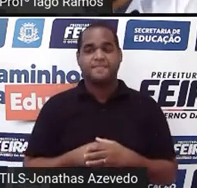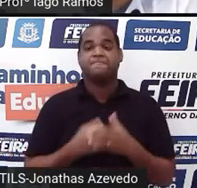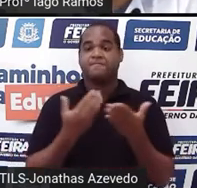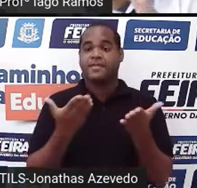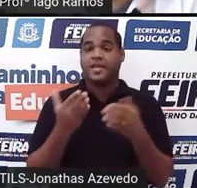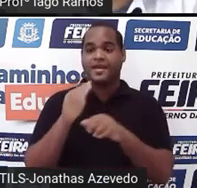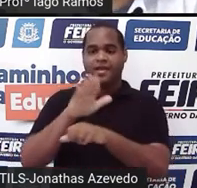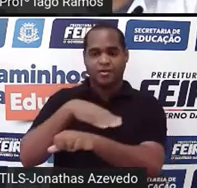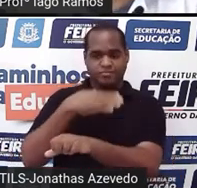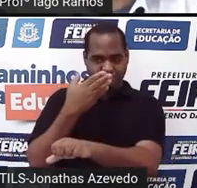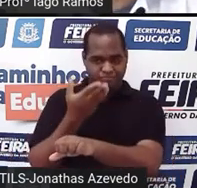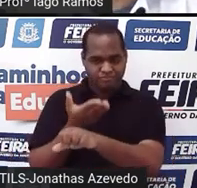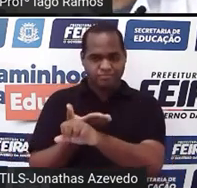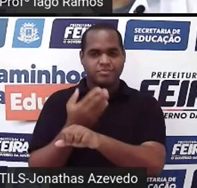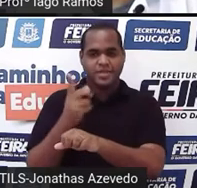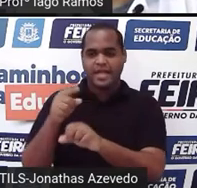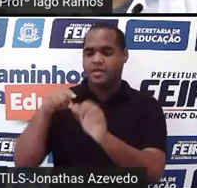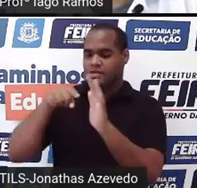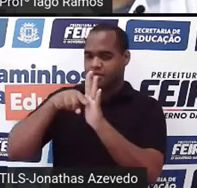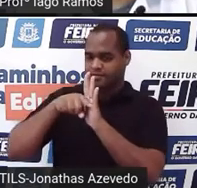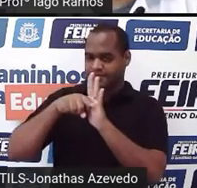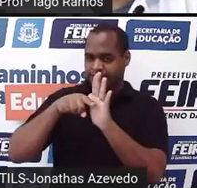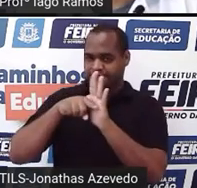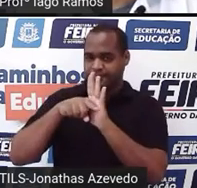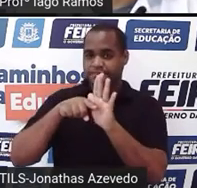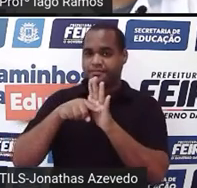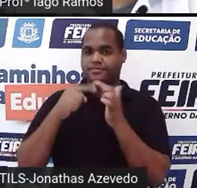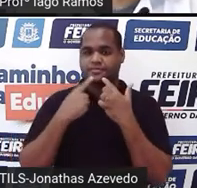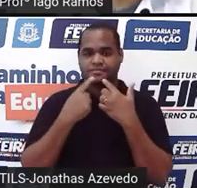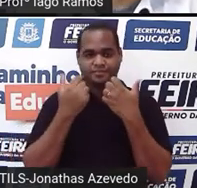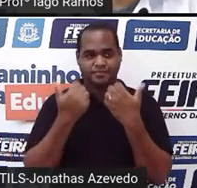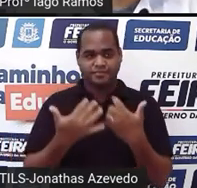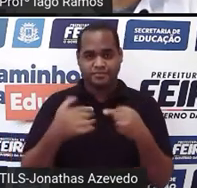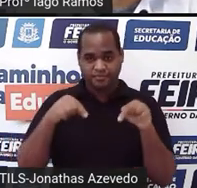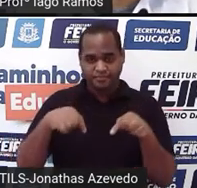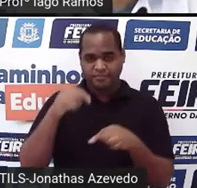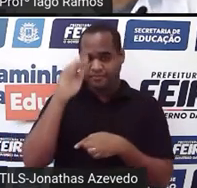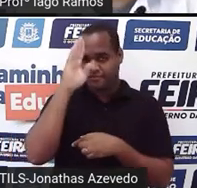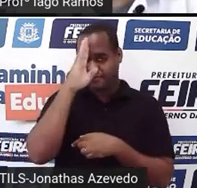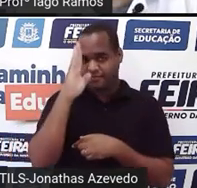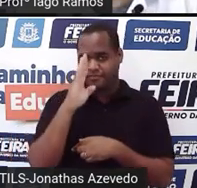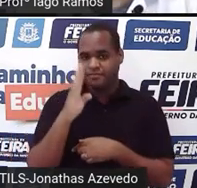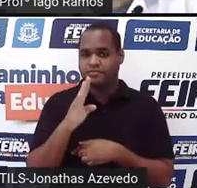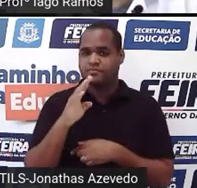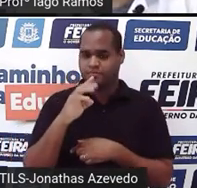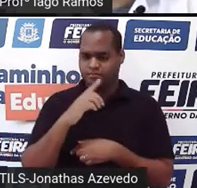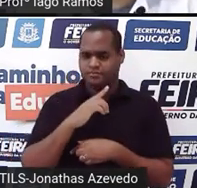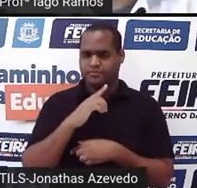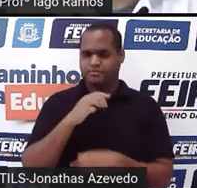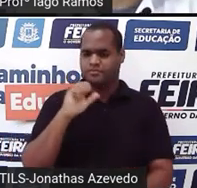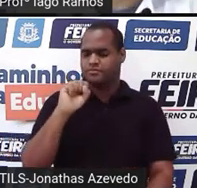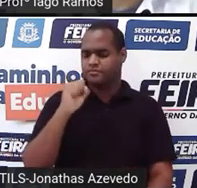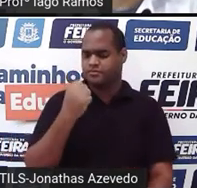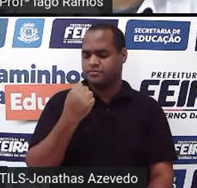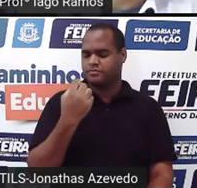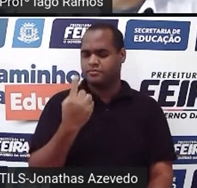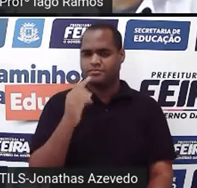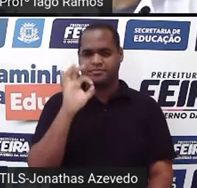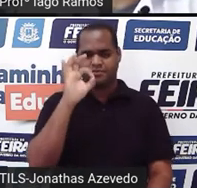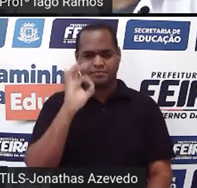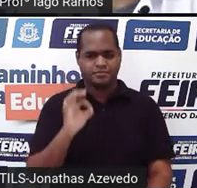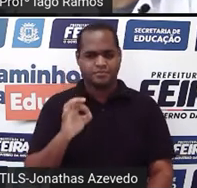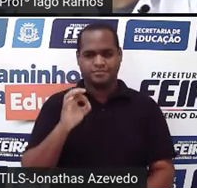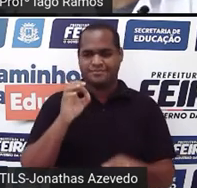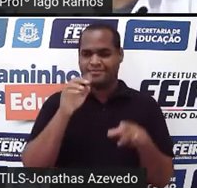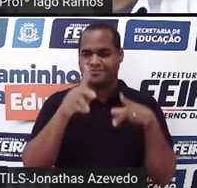momento, a pesquisa disse que no Brasil, 81% da população,